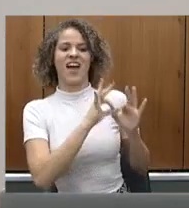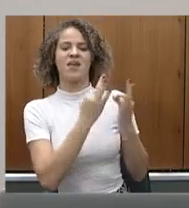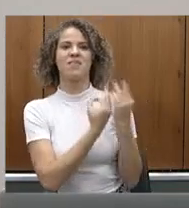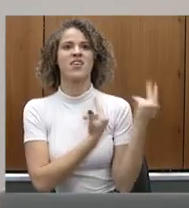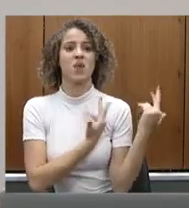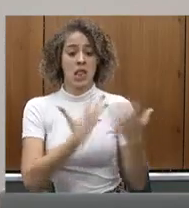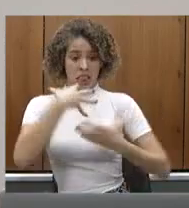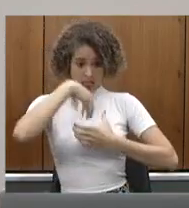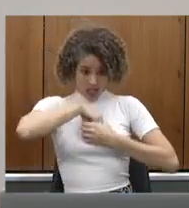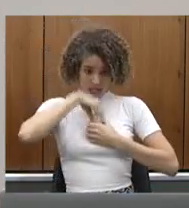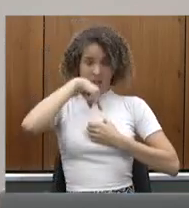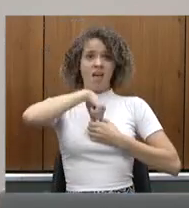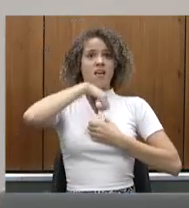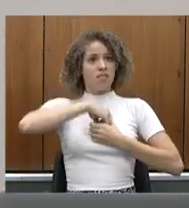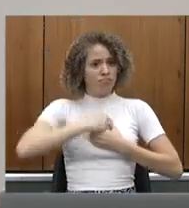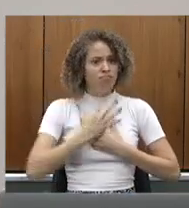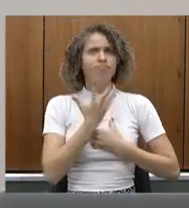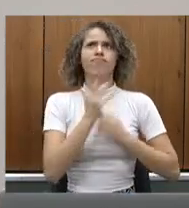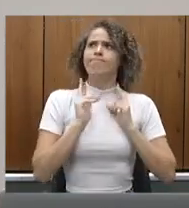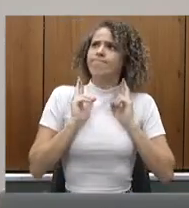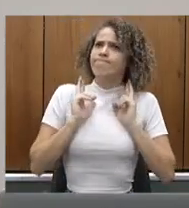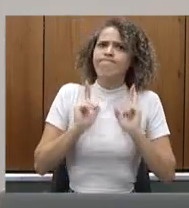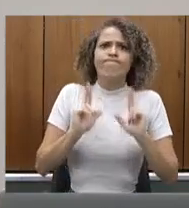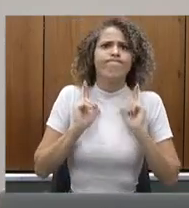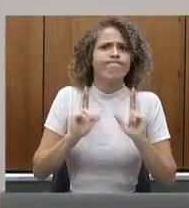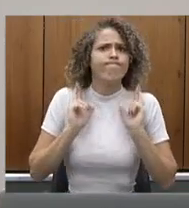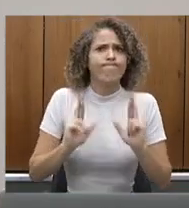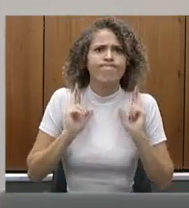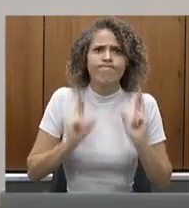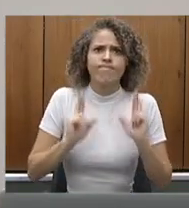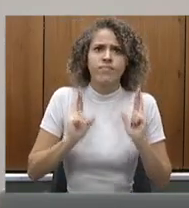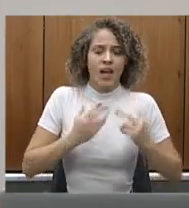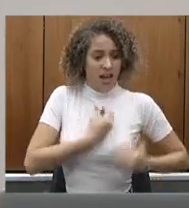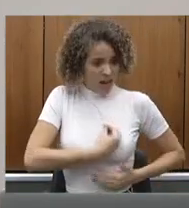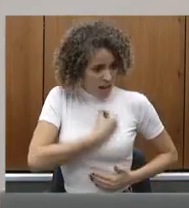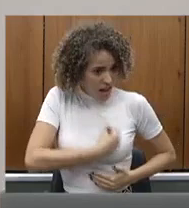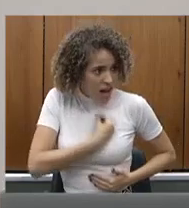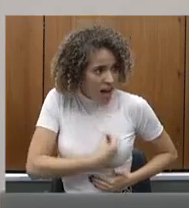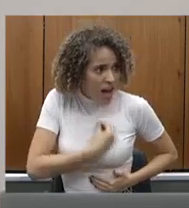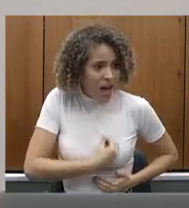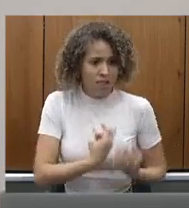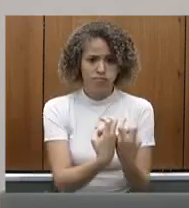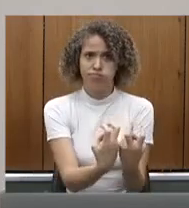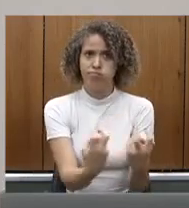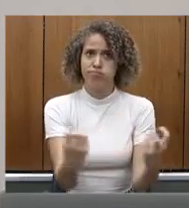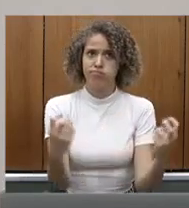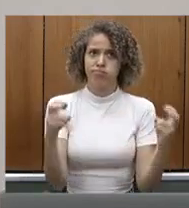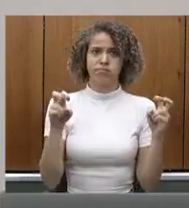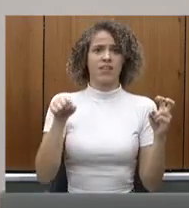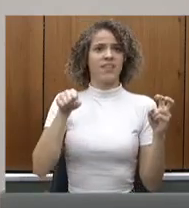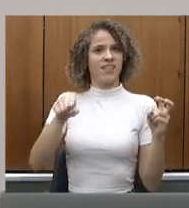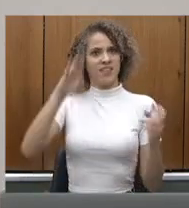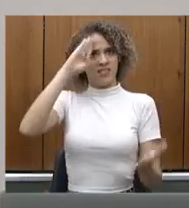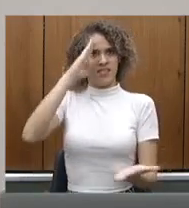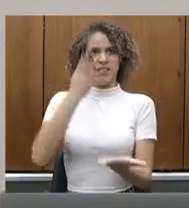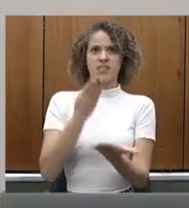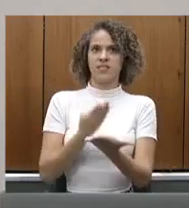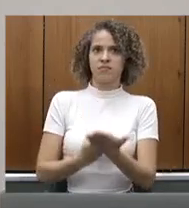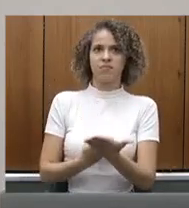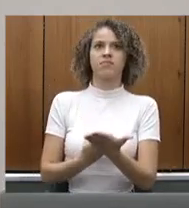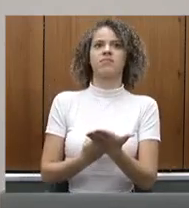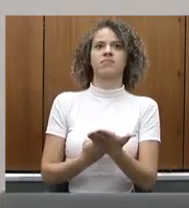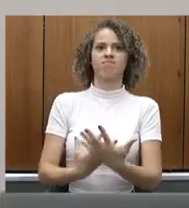dentro de mim, tenho uma esperança de que a presença, através do Zela Viola, seja de sempre